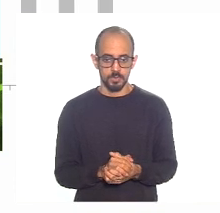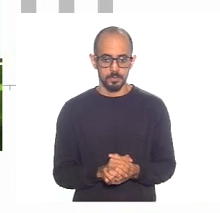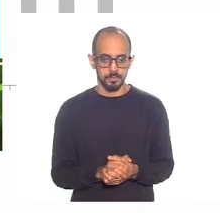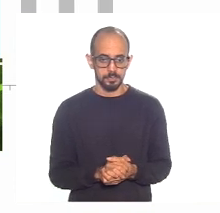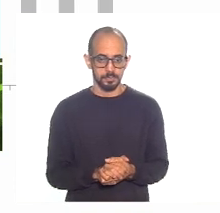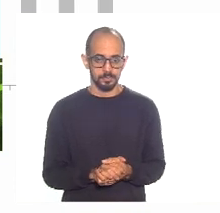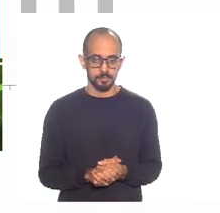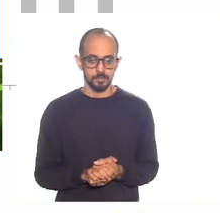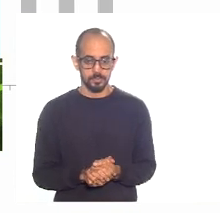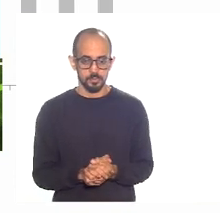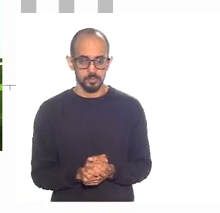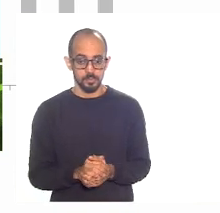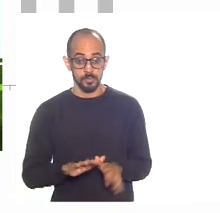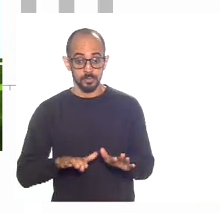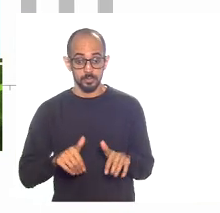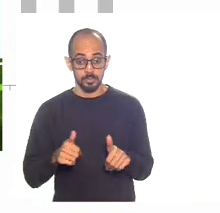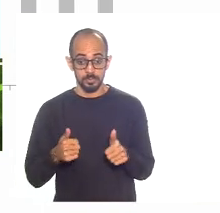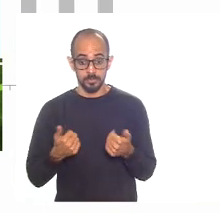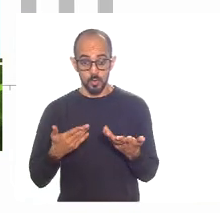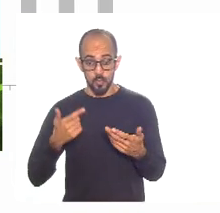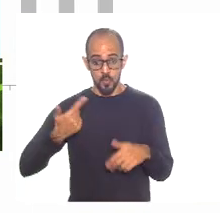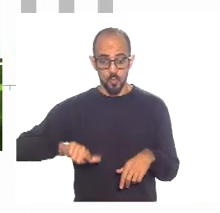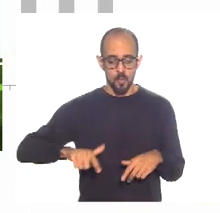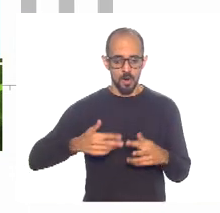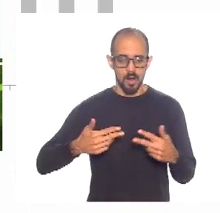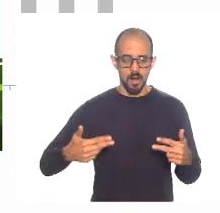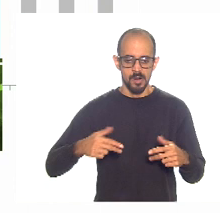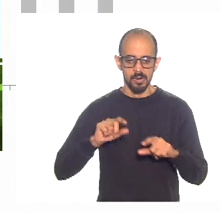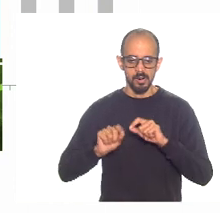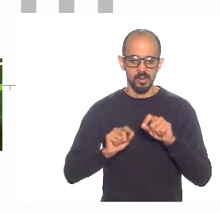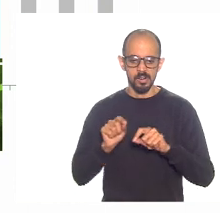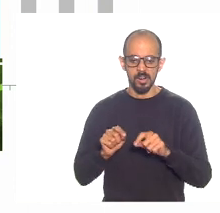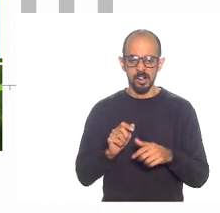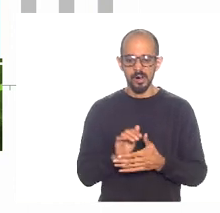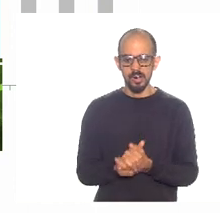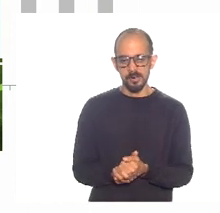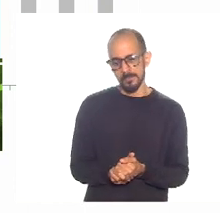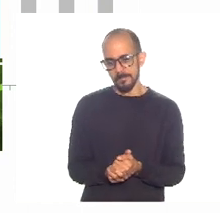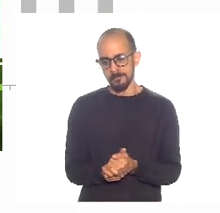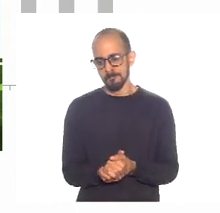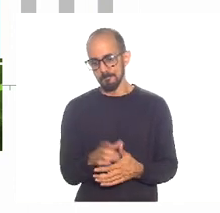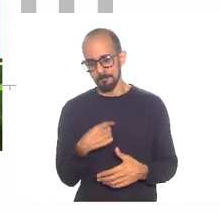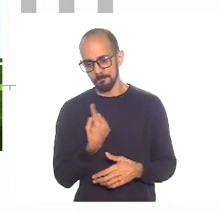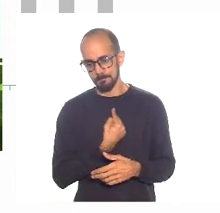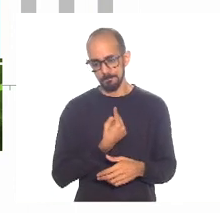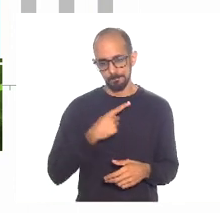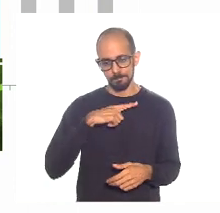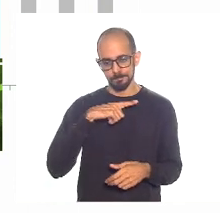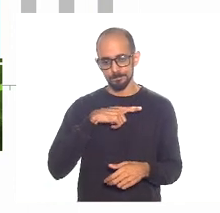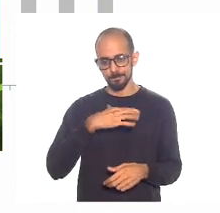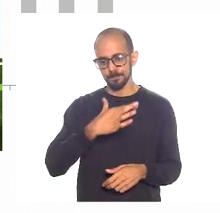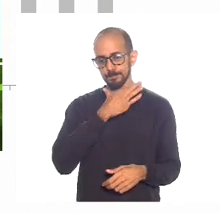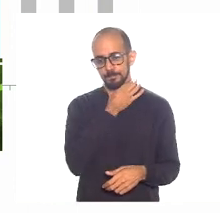Vai. Bom, a outra coisa, gente, é que a gente tem uma crise